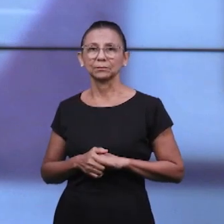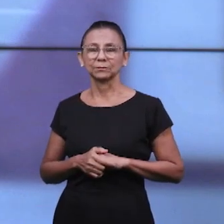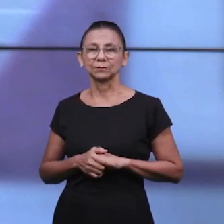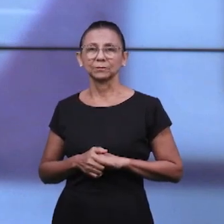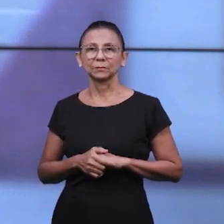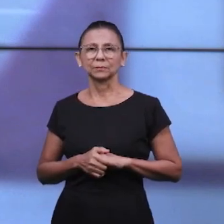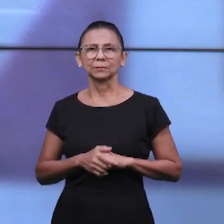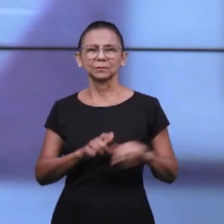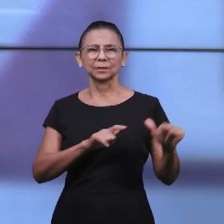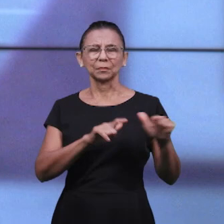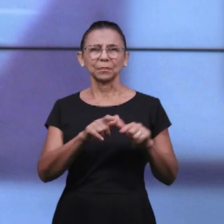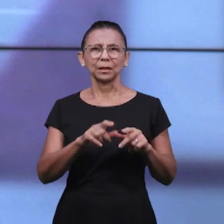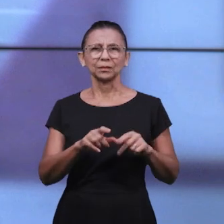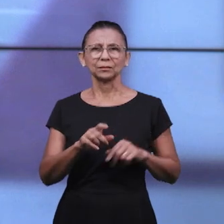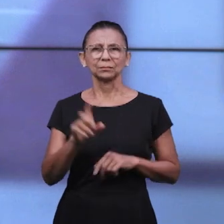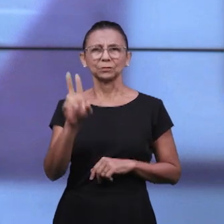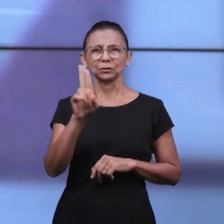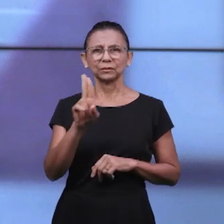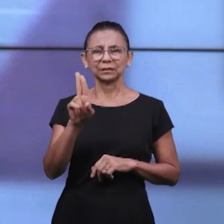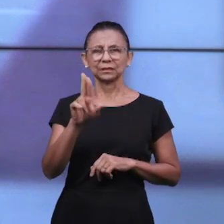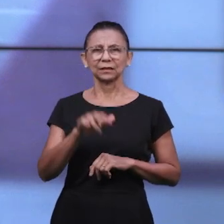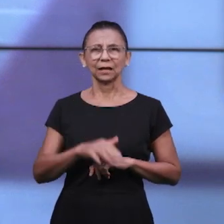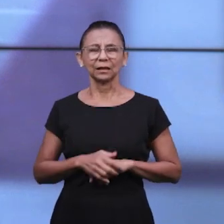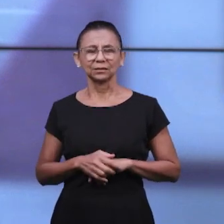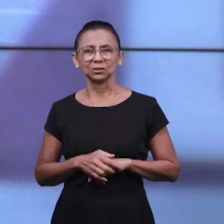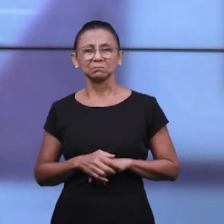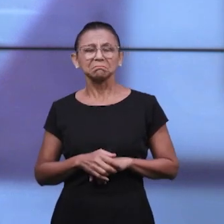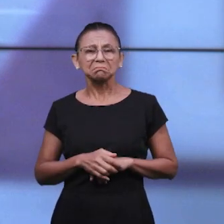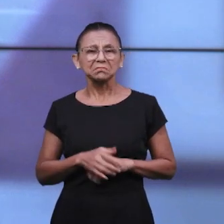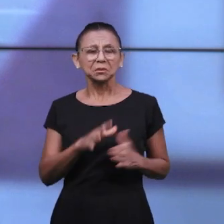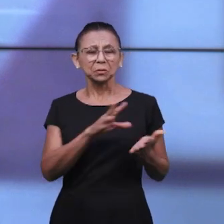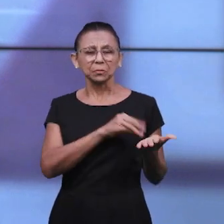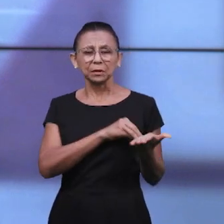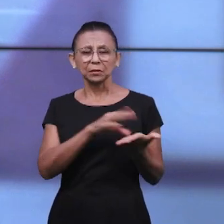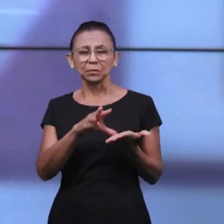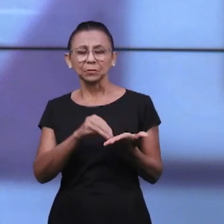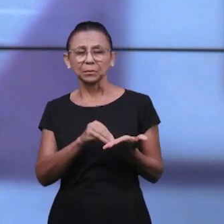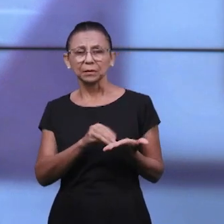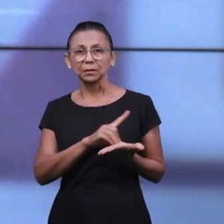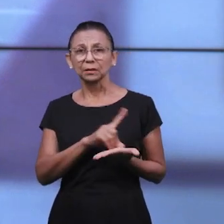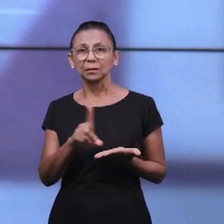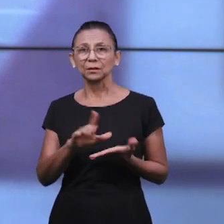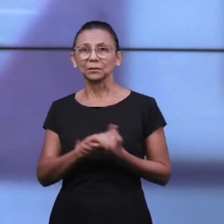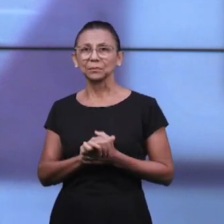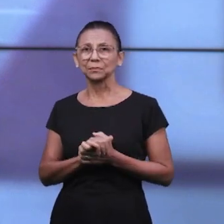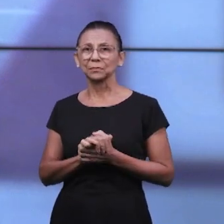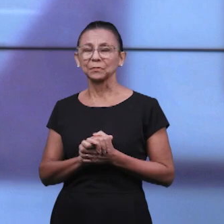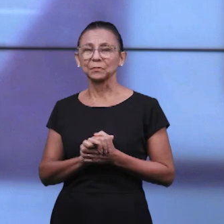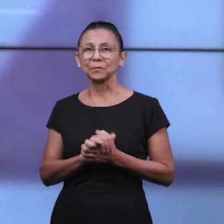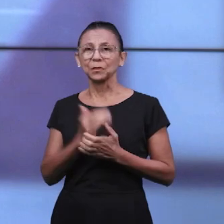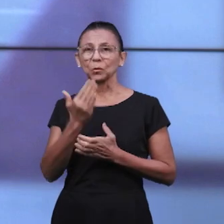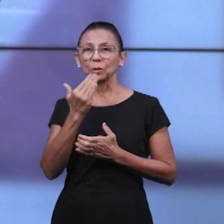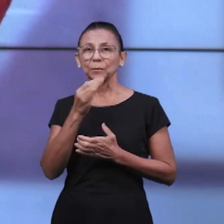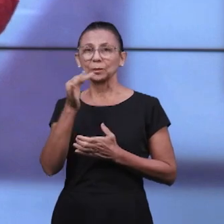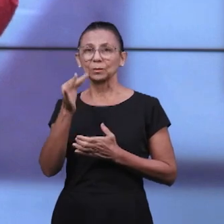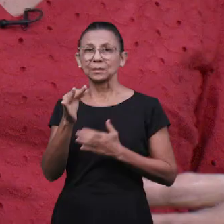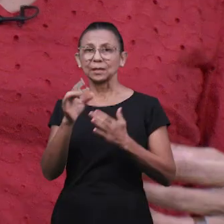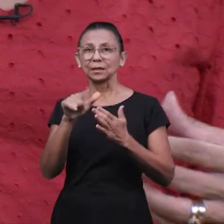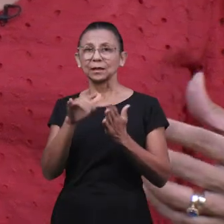no trabalho, nem na universidade. Escolha o alimento certo. Escolha a palavra do Senhor.